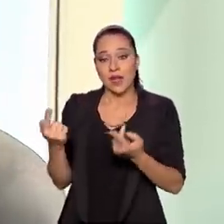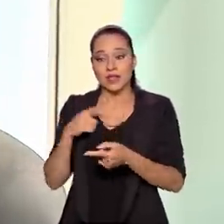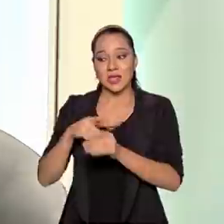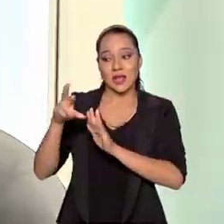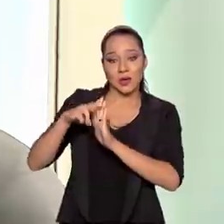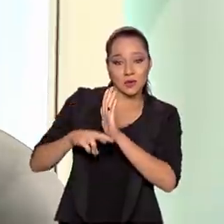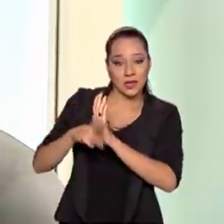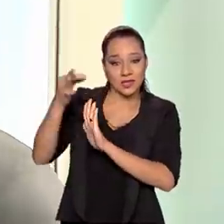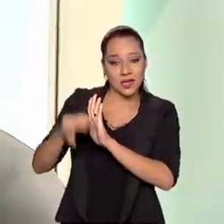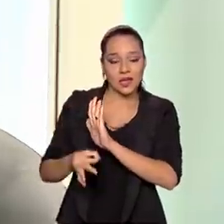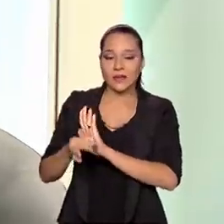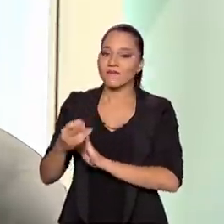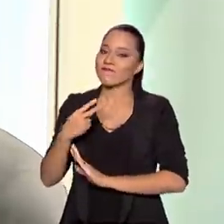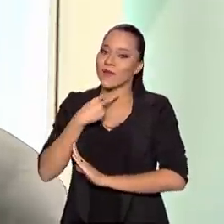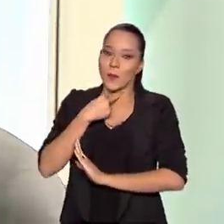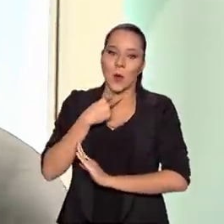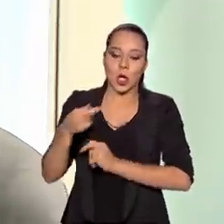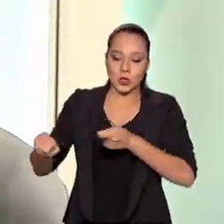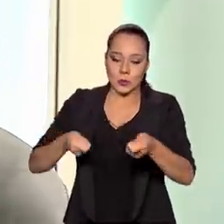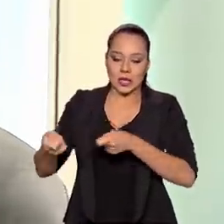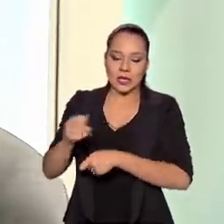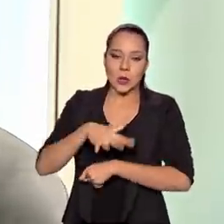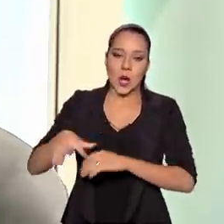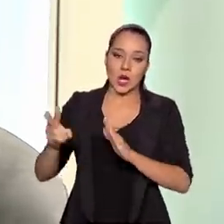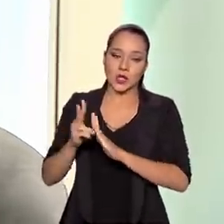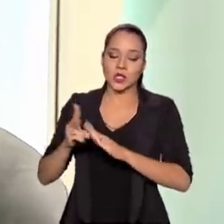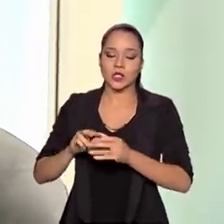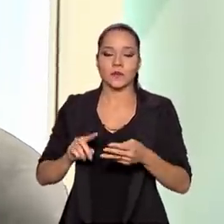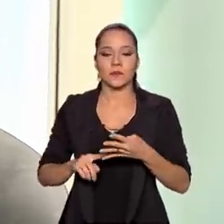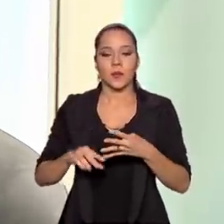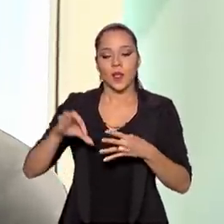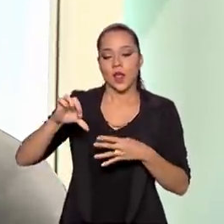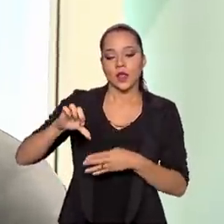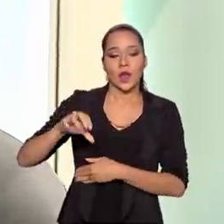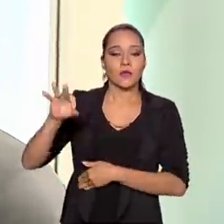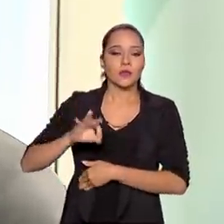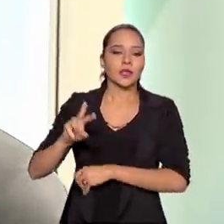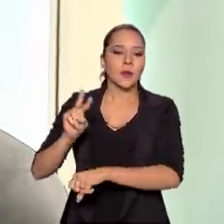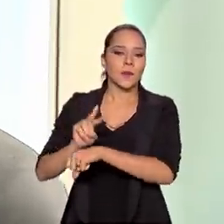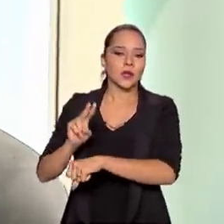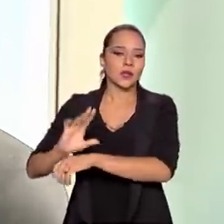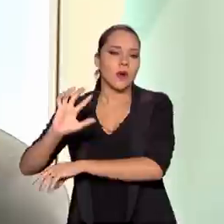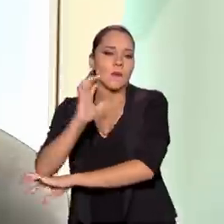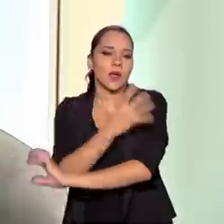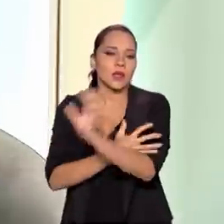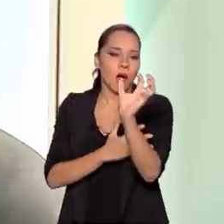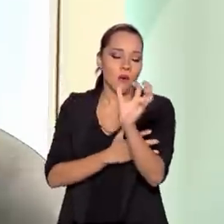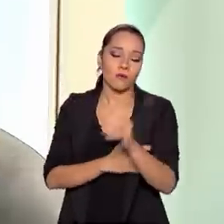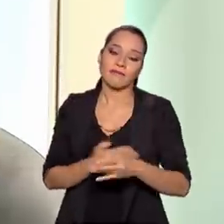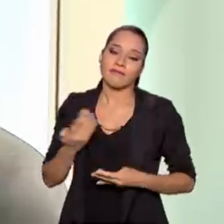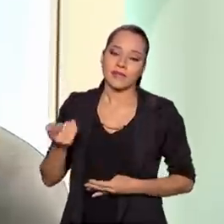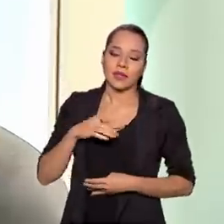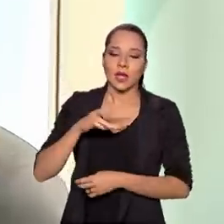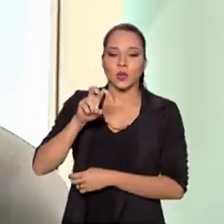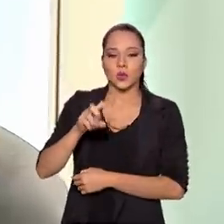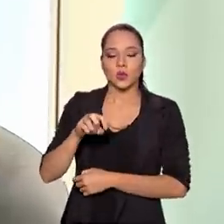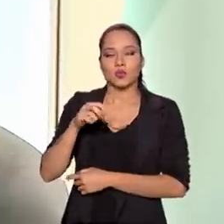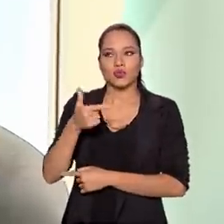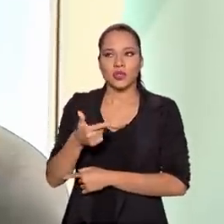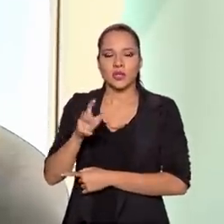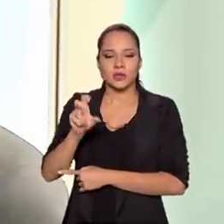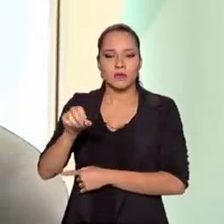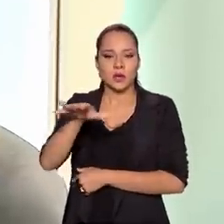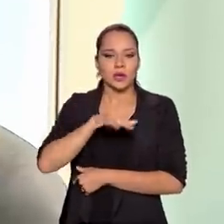regulamentação, não pode, é proibido. 9% é unidade de conservação. Nós temos cerca de 250 áreas de